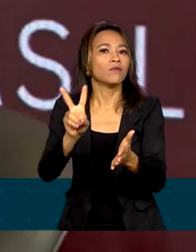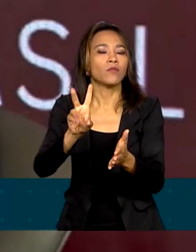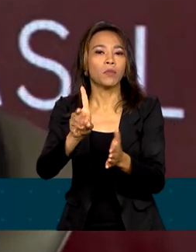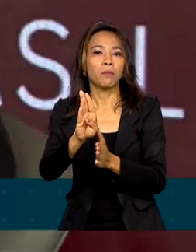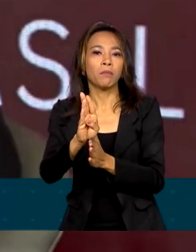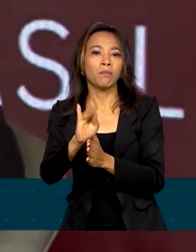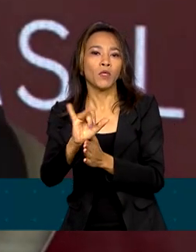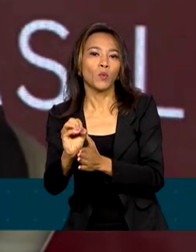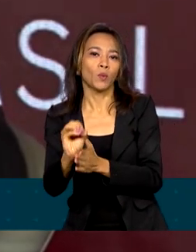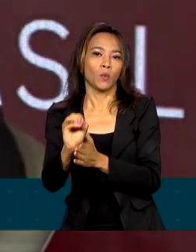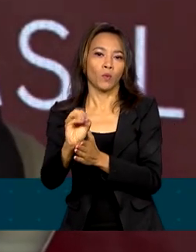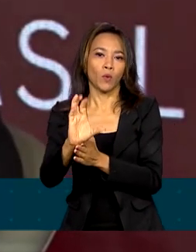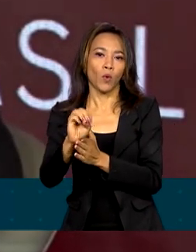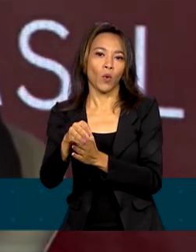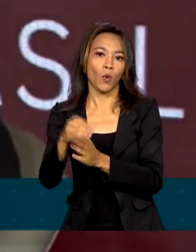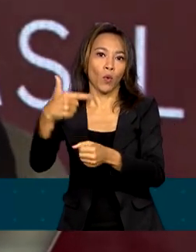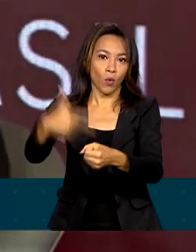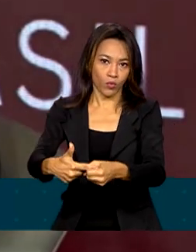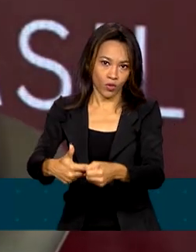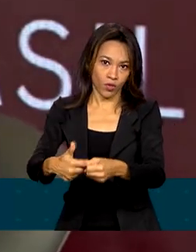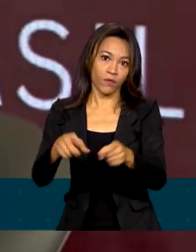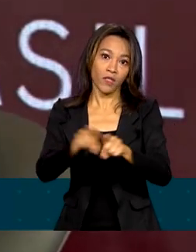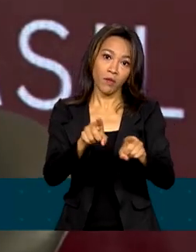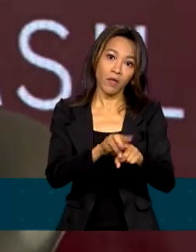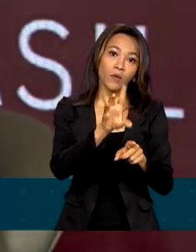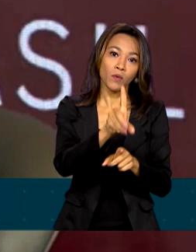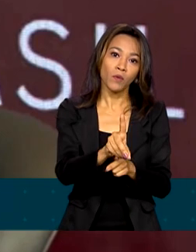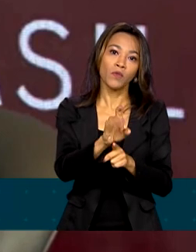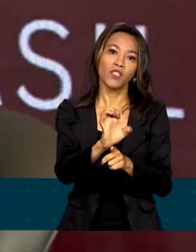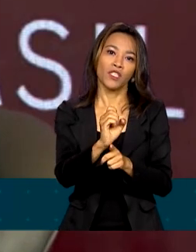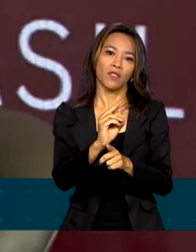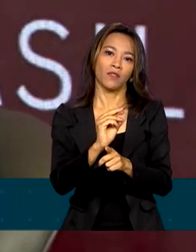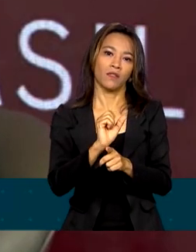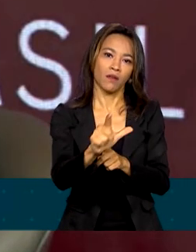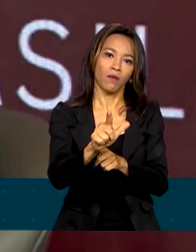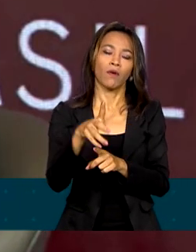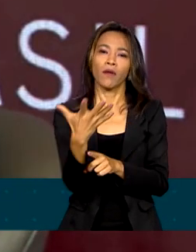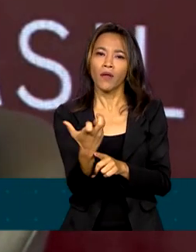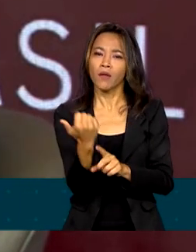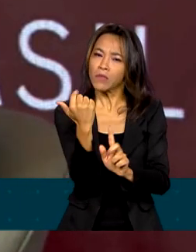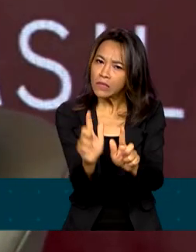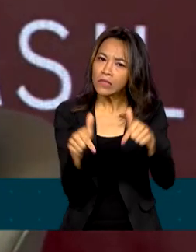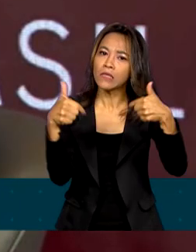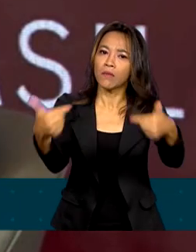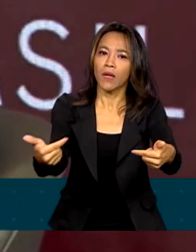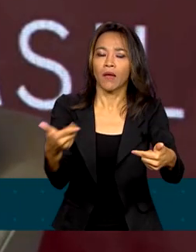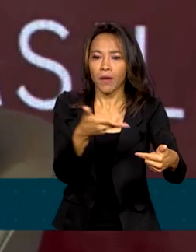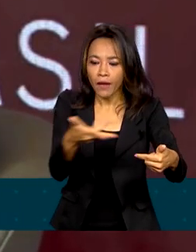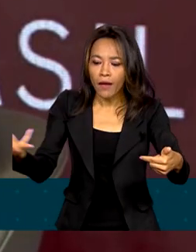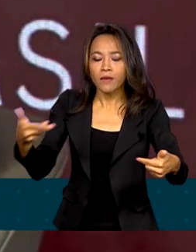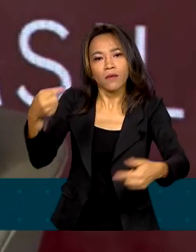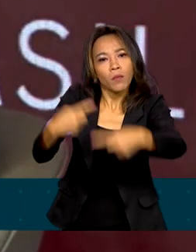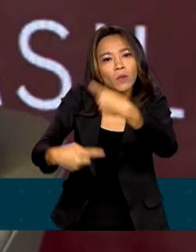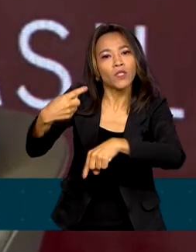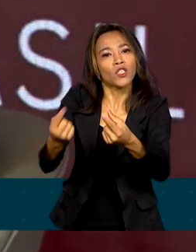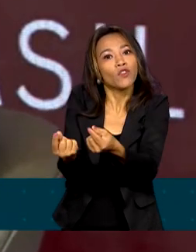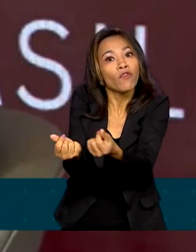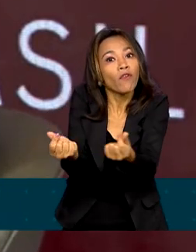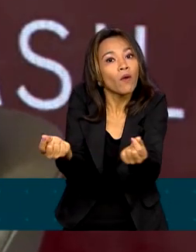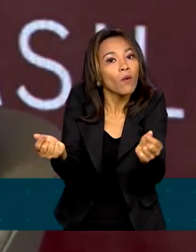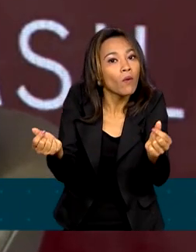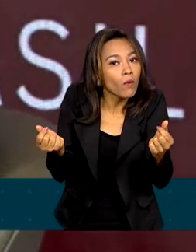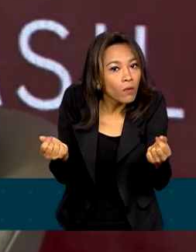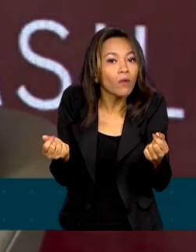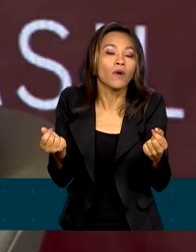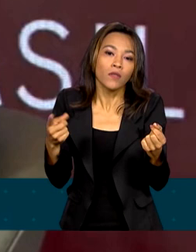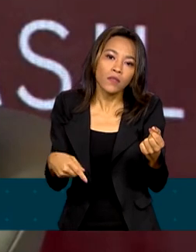Melhorar a nossa dependência na questão do diesel. E queremos trabalhar nesse sentido para que essa política de preços seja